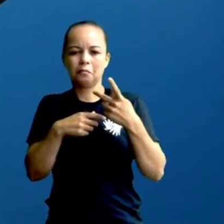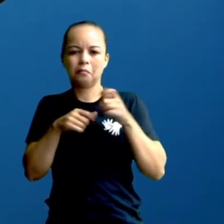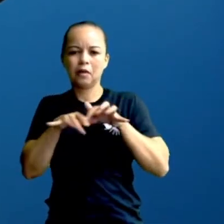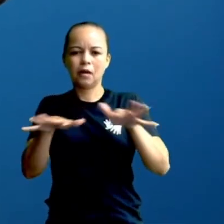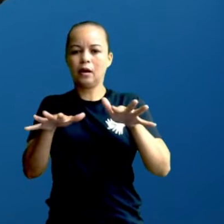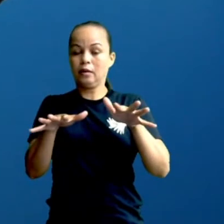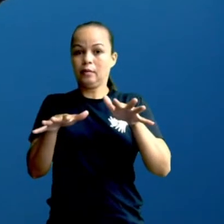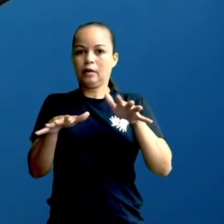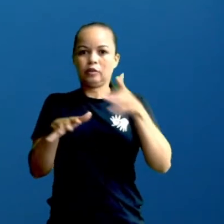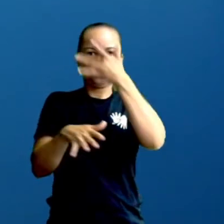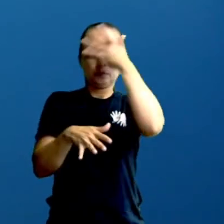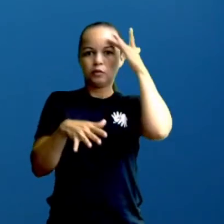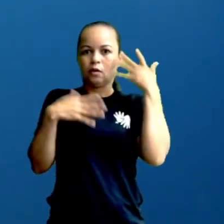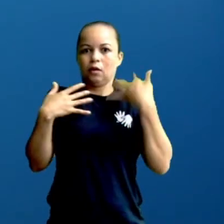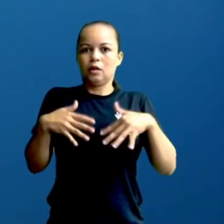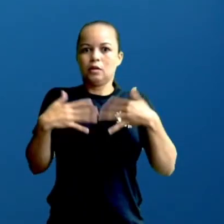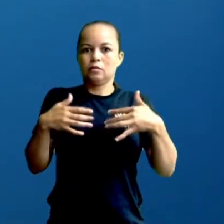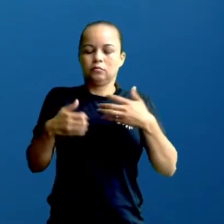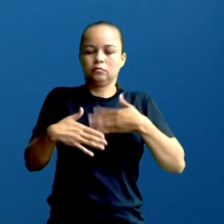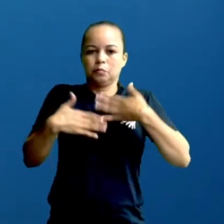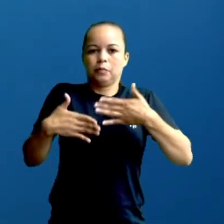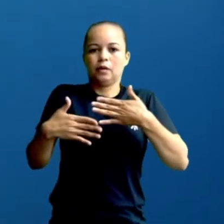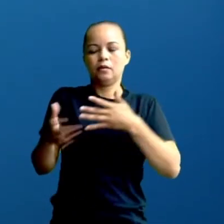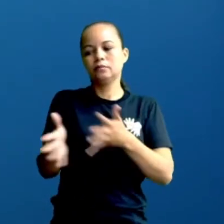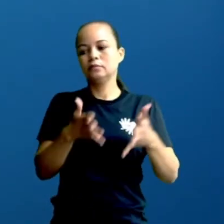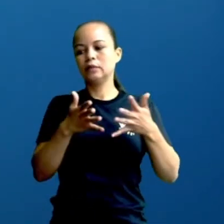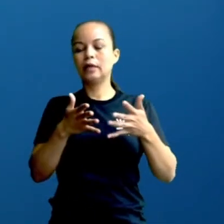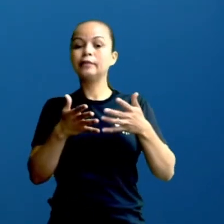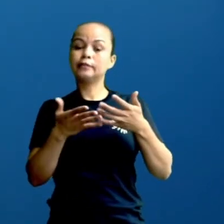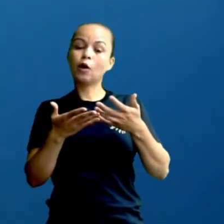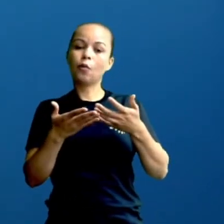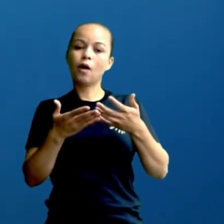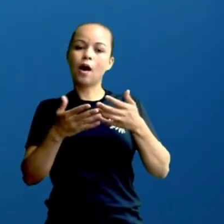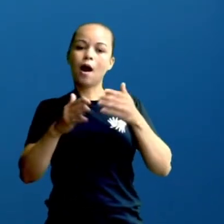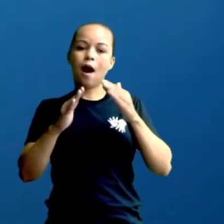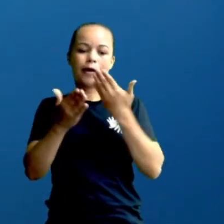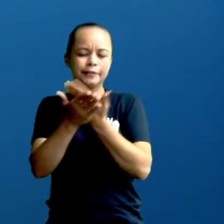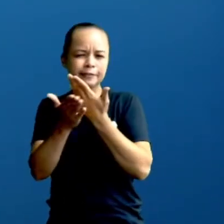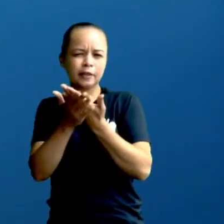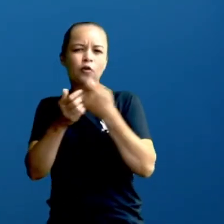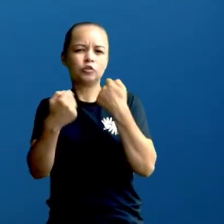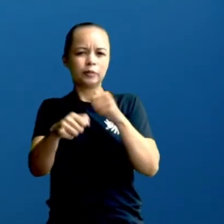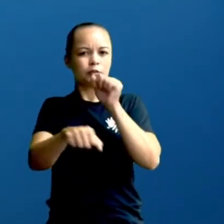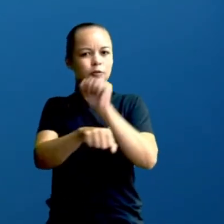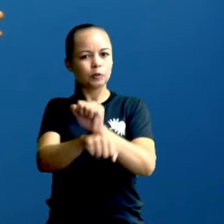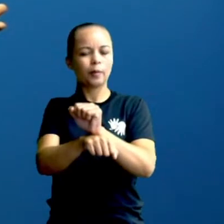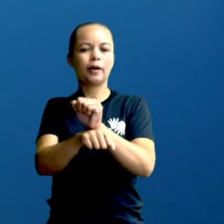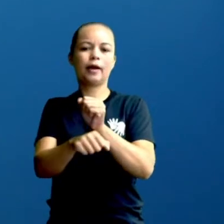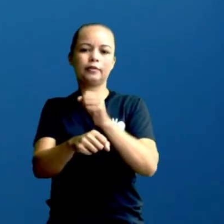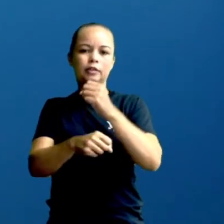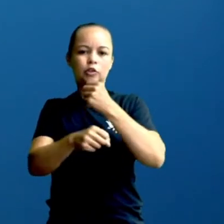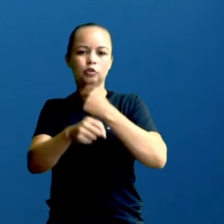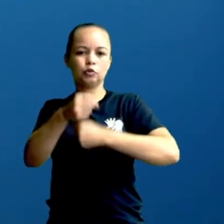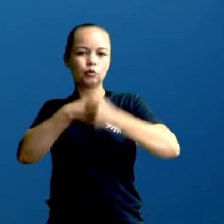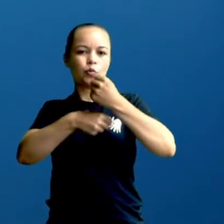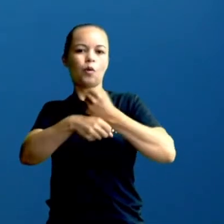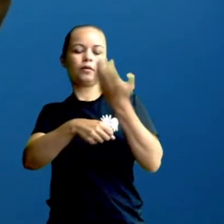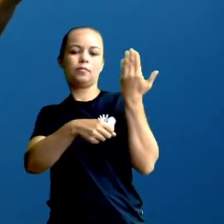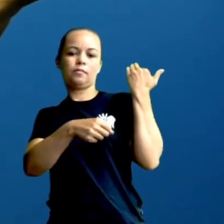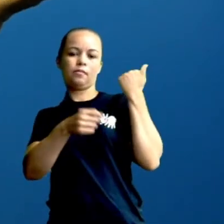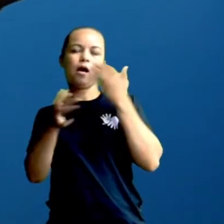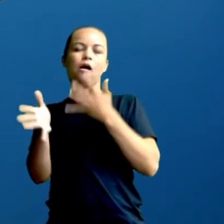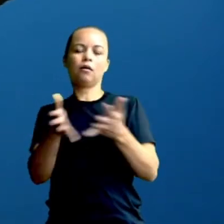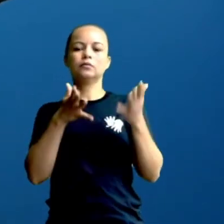pegou todo mundo de surpresa. E aí, as aulas teve que ser suspensas, né, desde o ano passado. E aí, a gente,